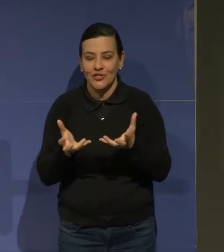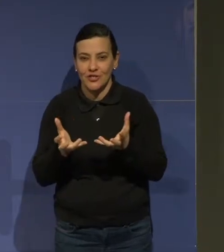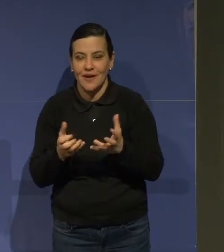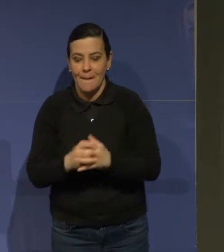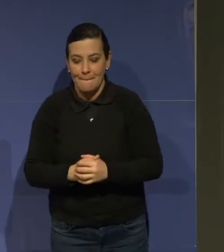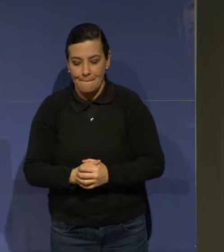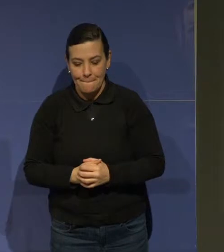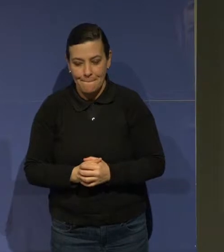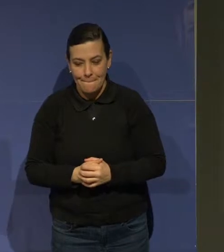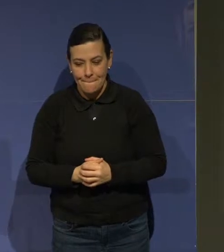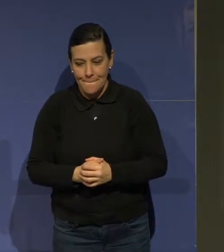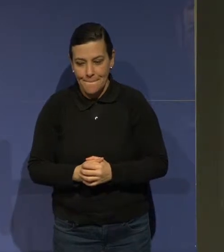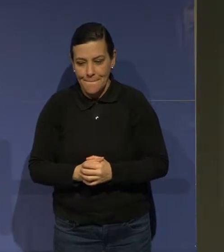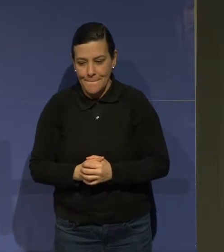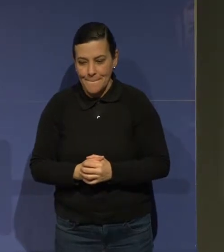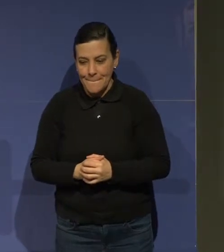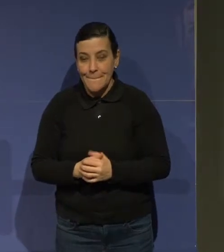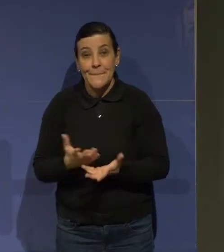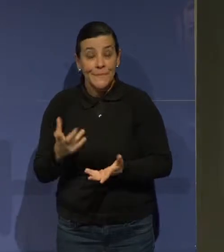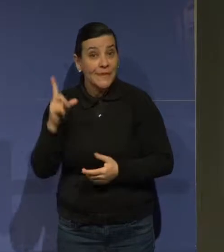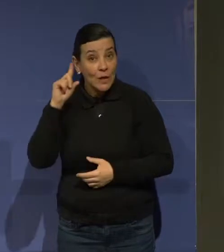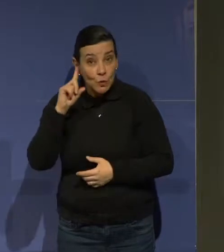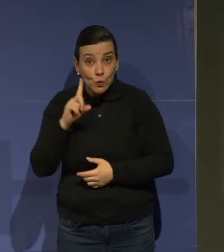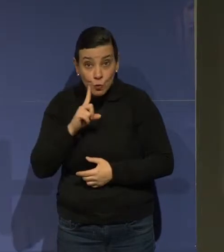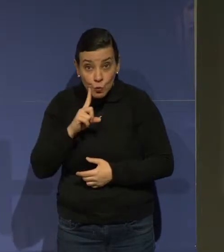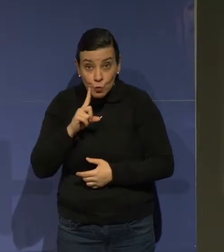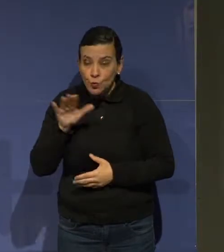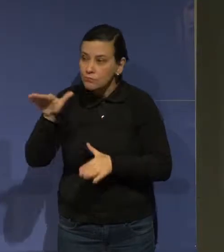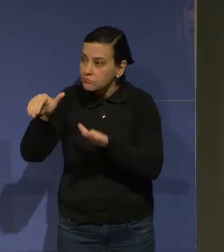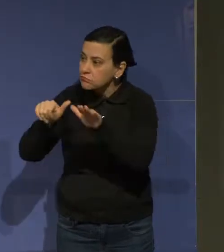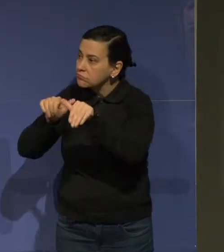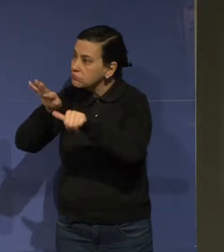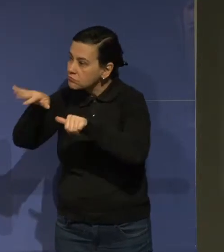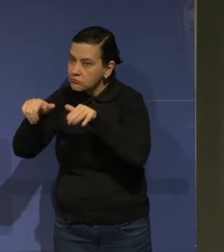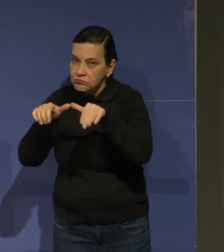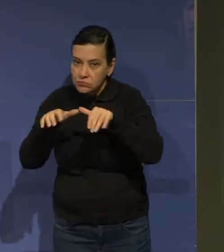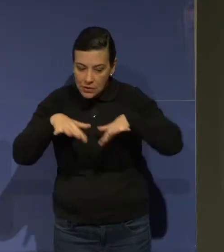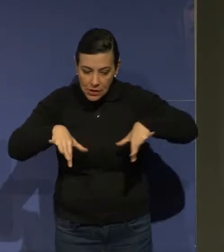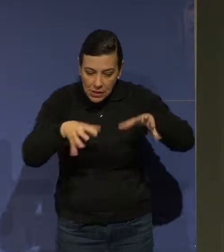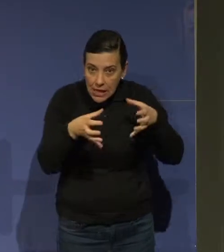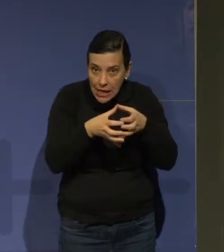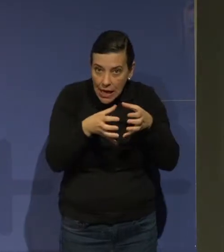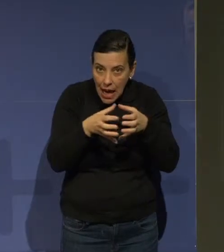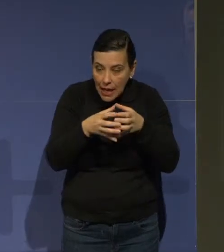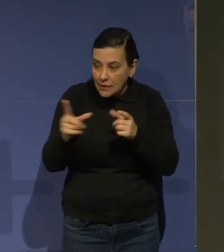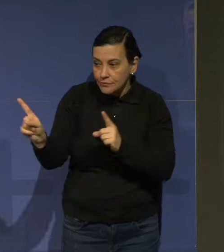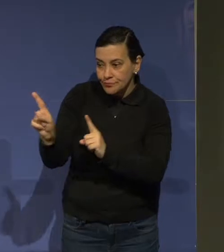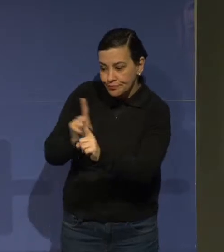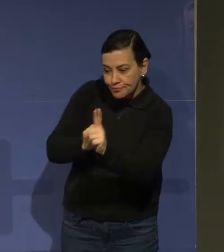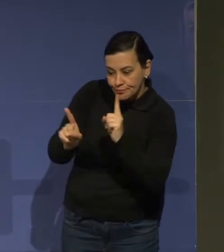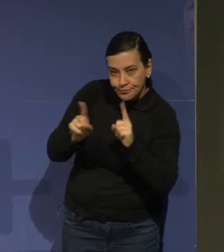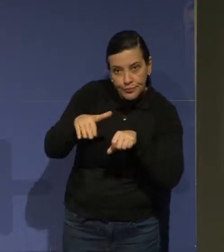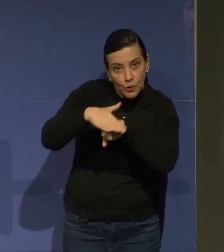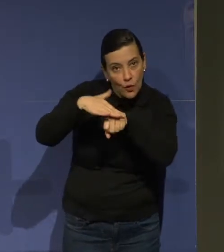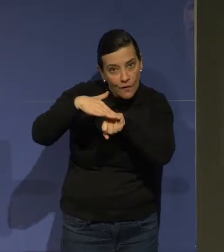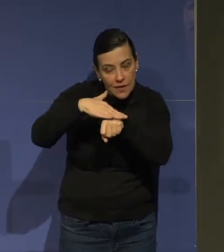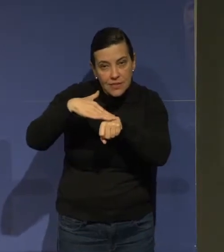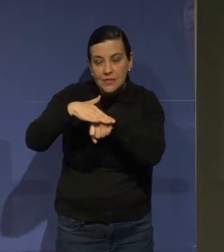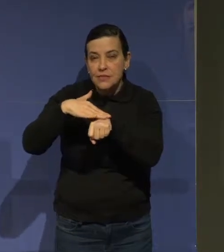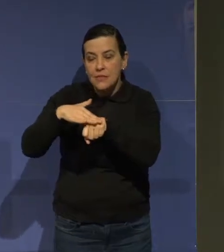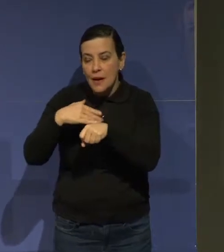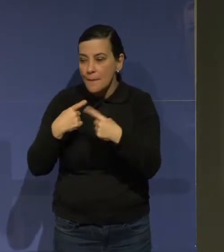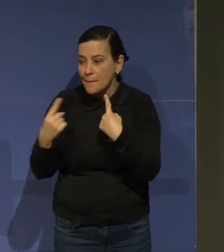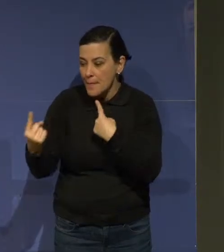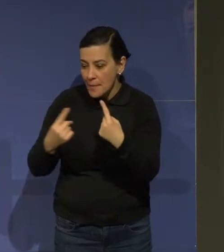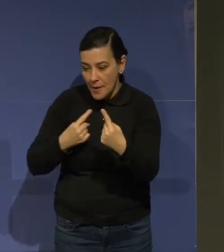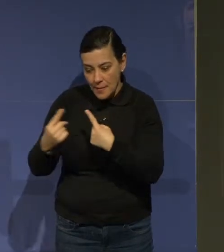A gente usa os estudos para falar com as áreas específicas, que são as áreas mais demandadas. E a área mais